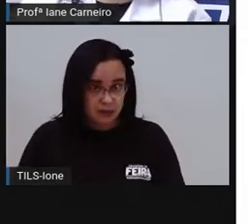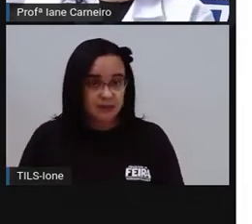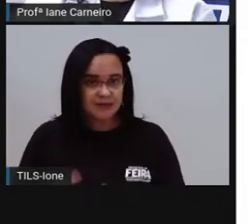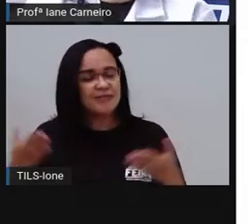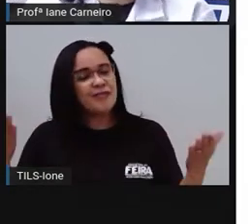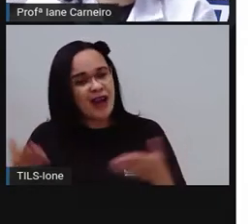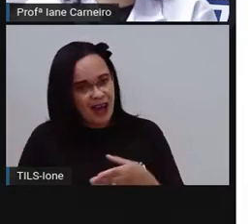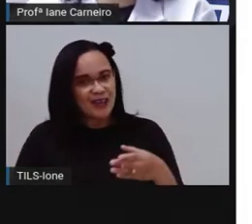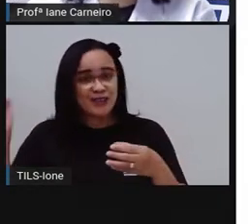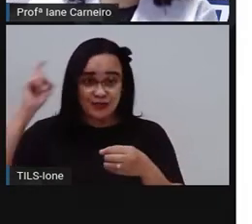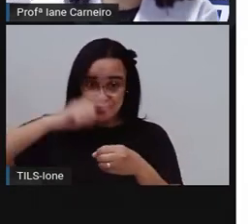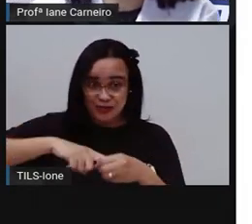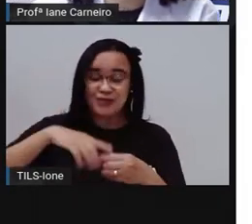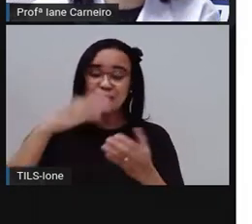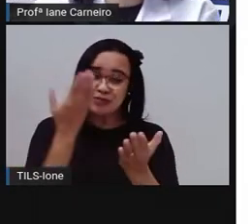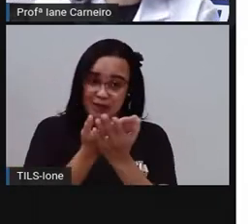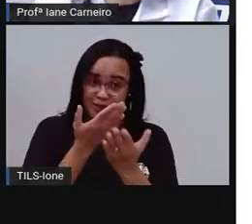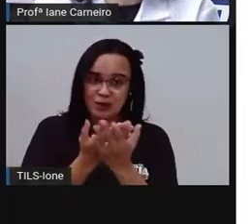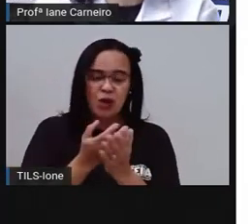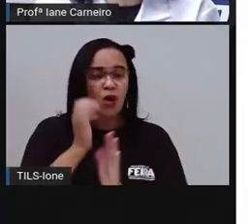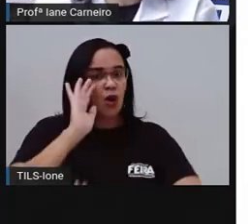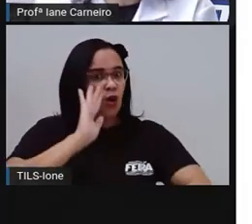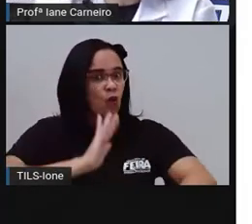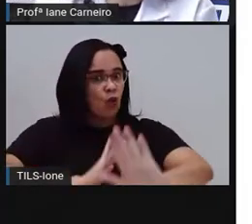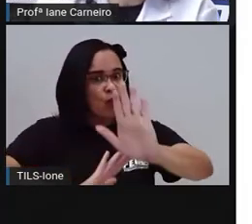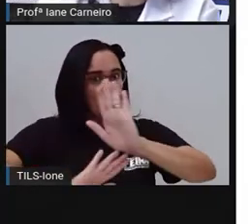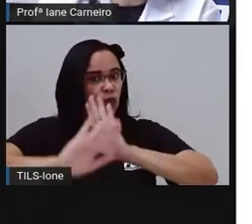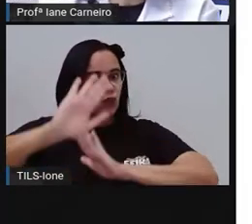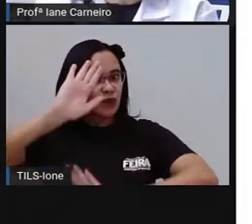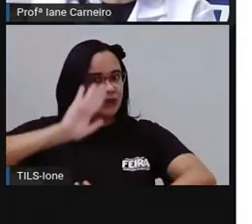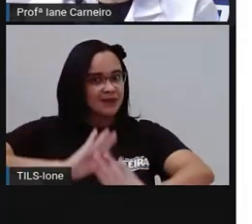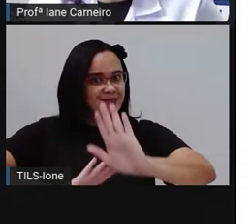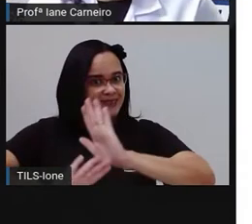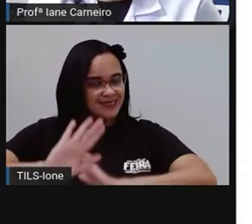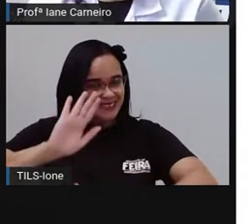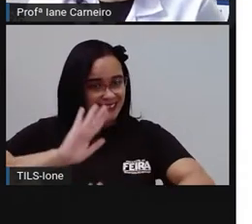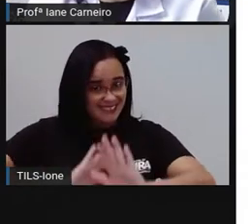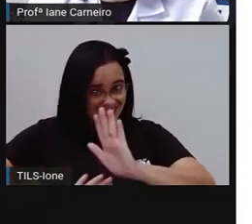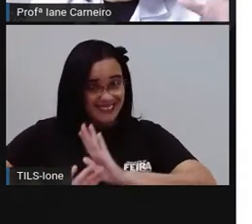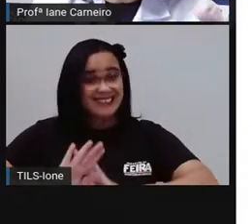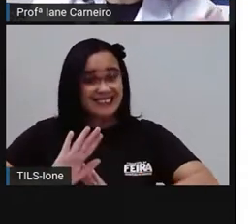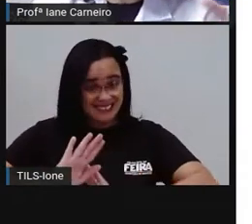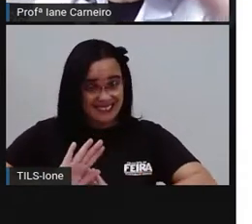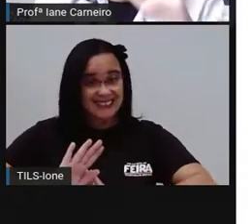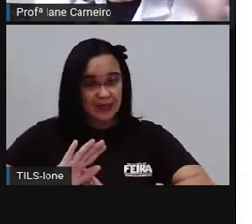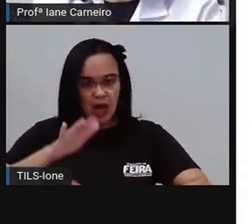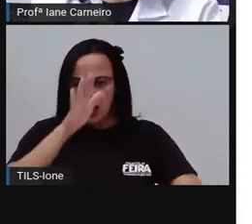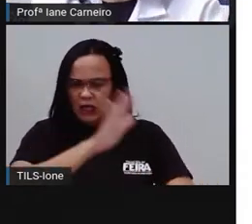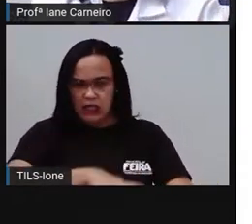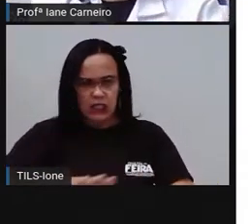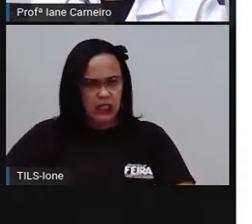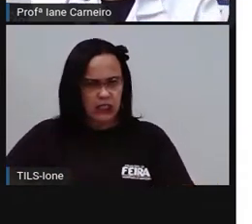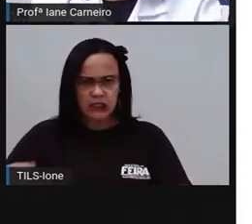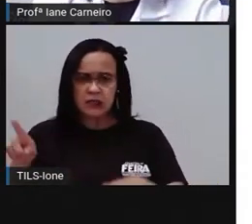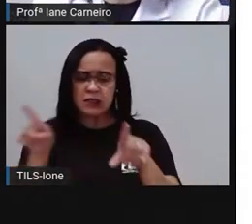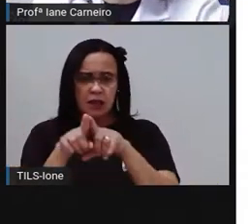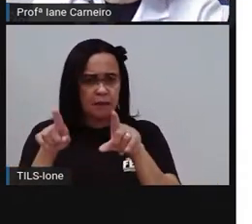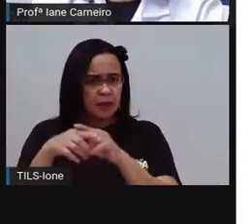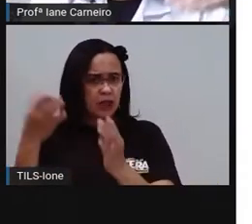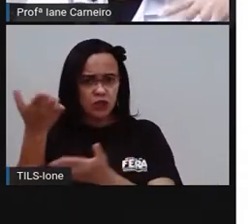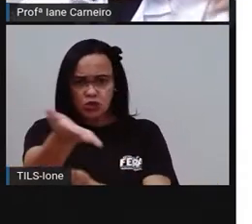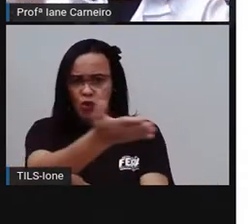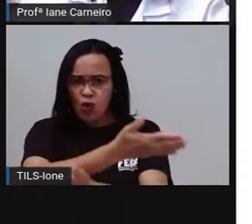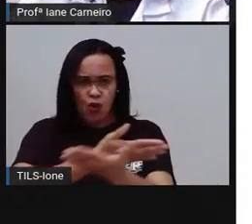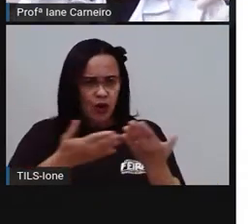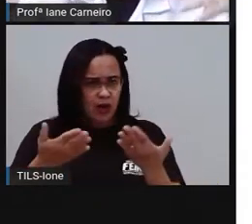cada criança tem que ter a sua. A única coisa que você pode fazer é emprestar uma máscara descartável, sem ter sido usada. Aí você pode,